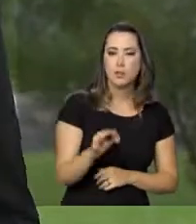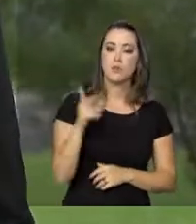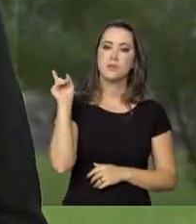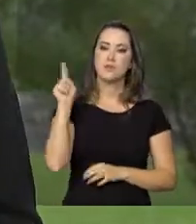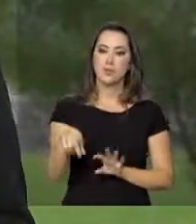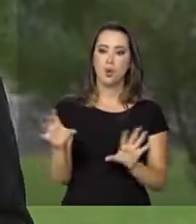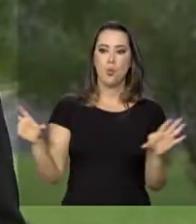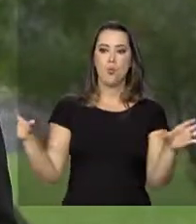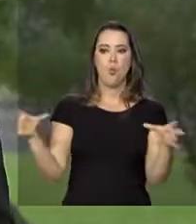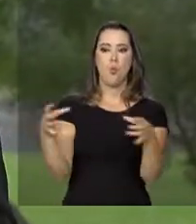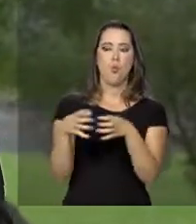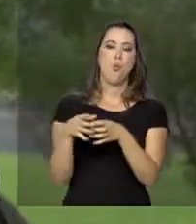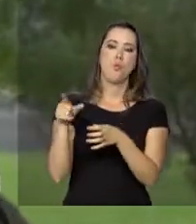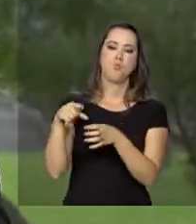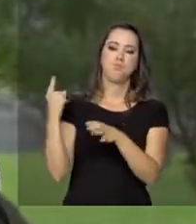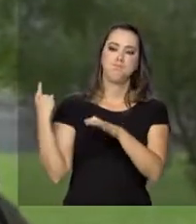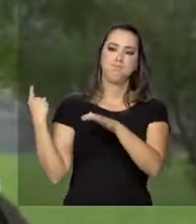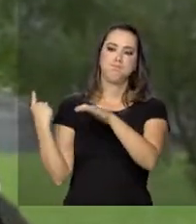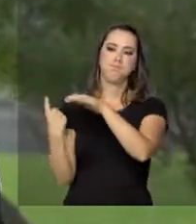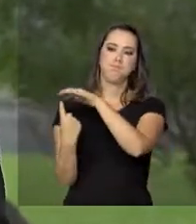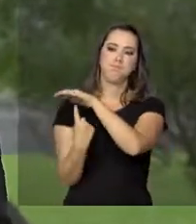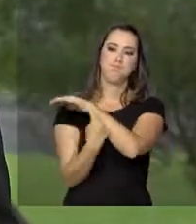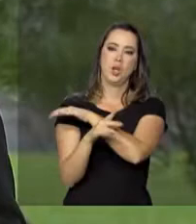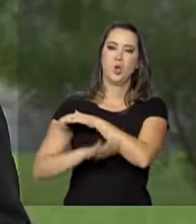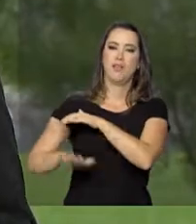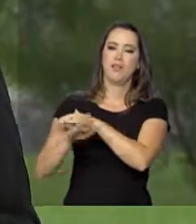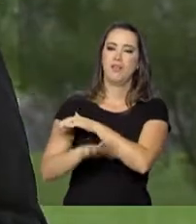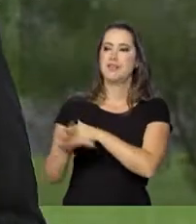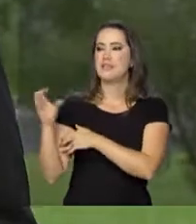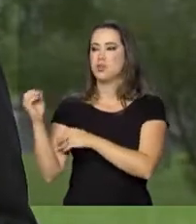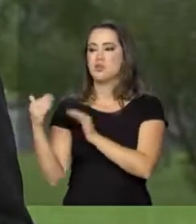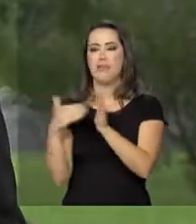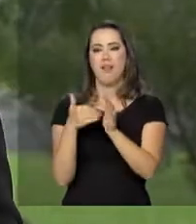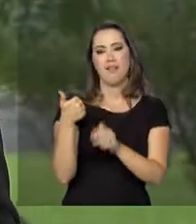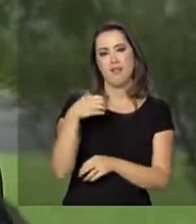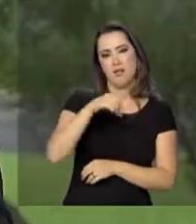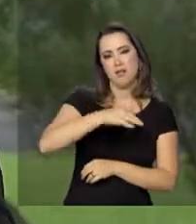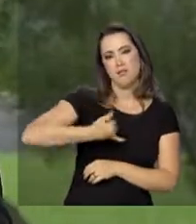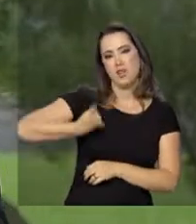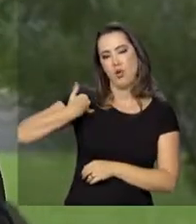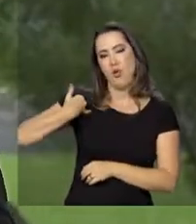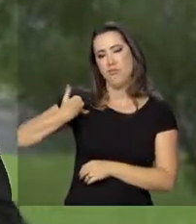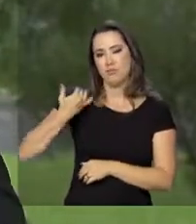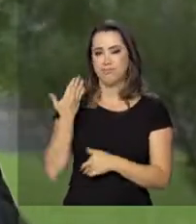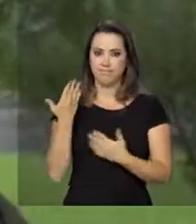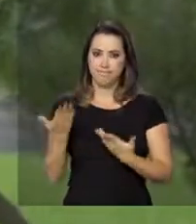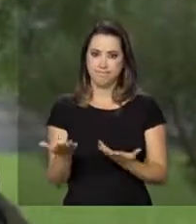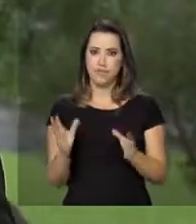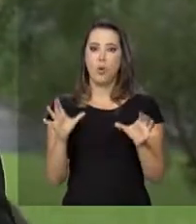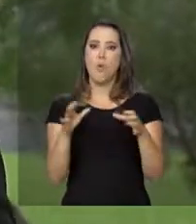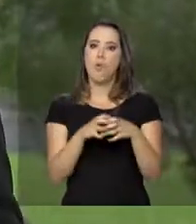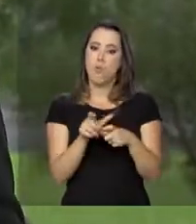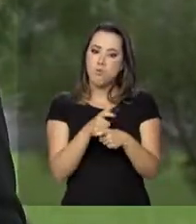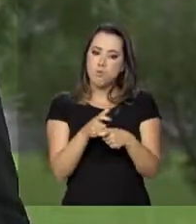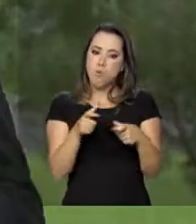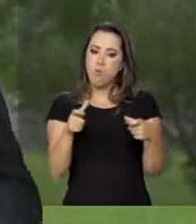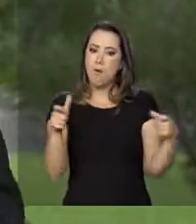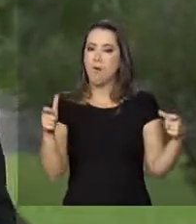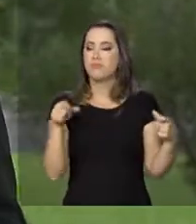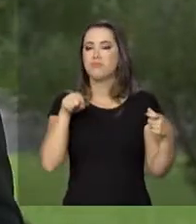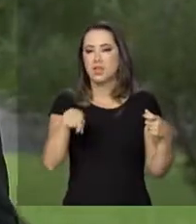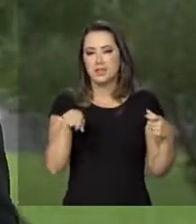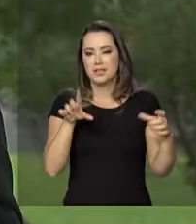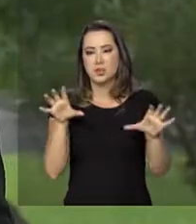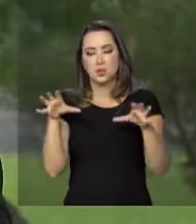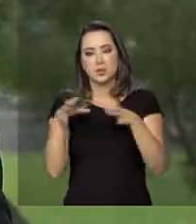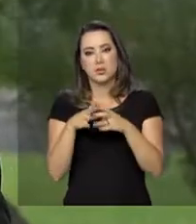contingente de imigrantes venezuelanos tenha entre 0 e 19 anos, Roberto, portanto, um contingente expressivo. E aí